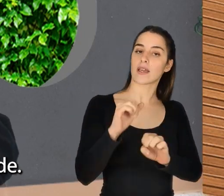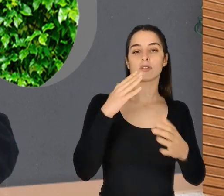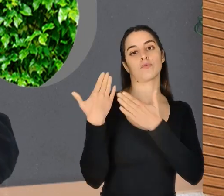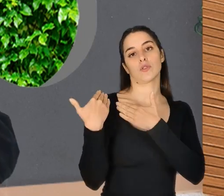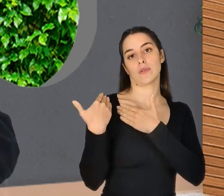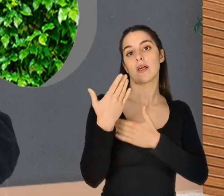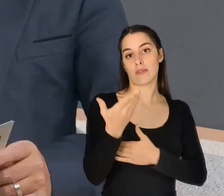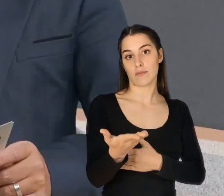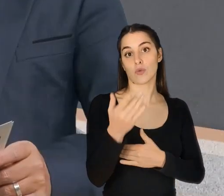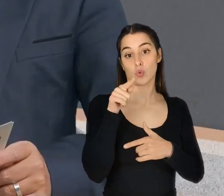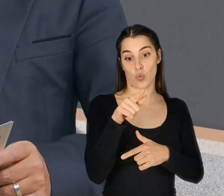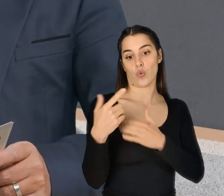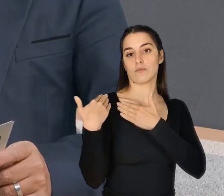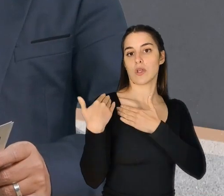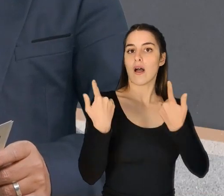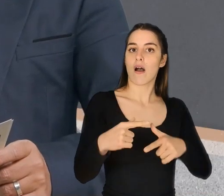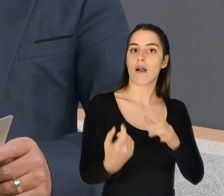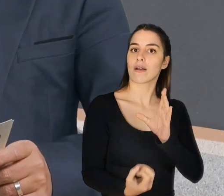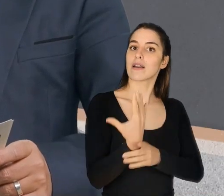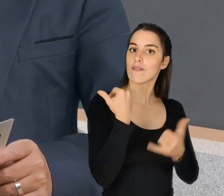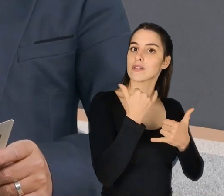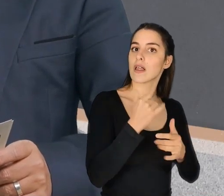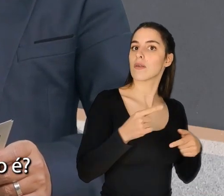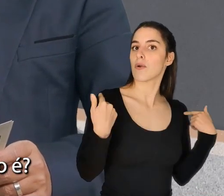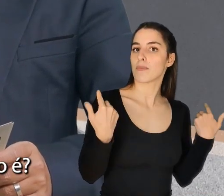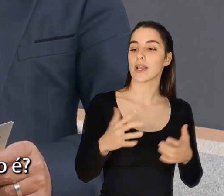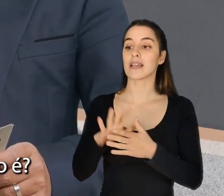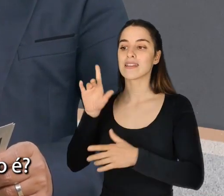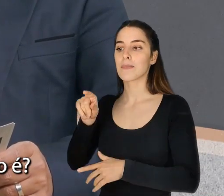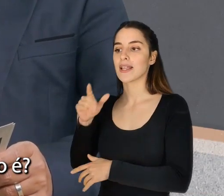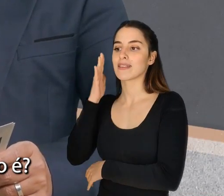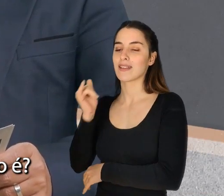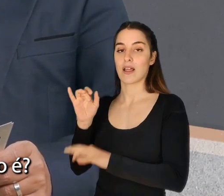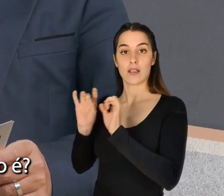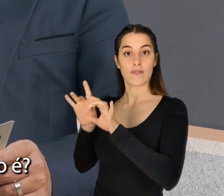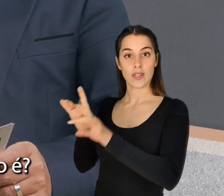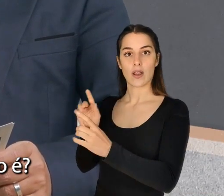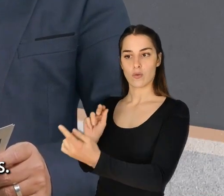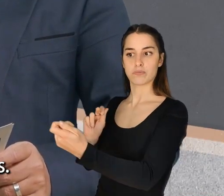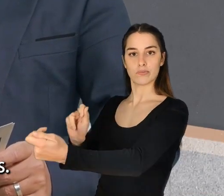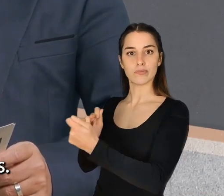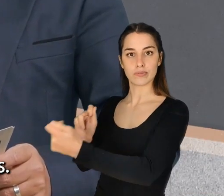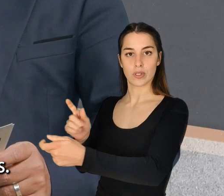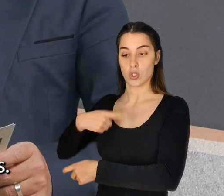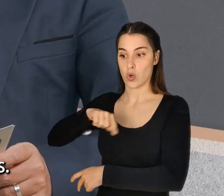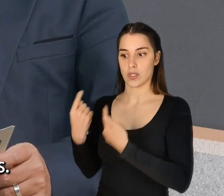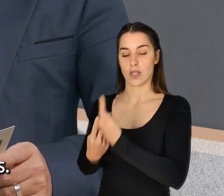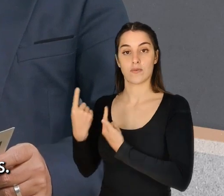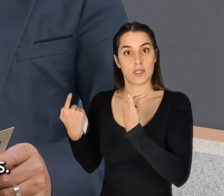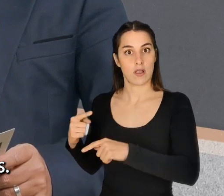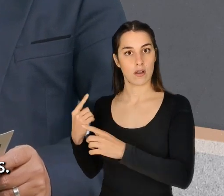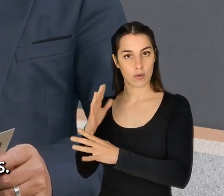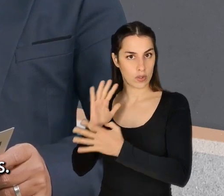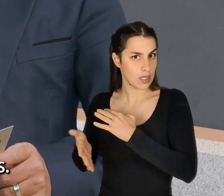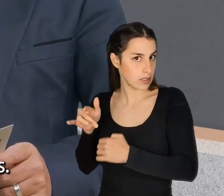felicidade. E se calhar o evitar procurar o atrito. Porque há muito isso, principalmente no organizacional, não é? Nós temos muitas vezes essa